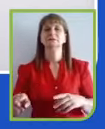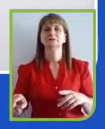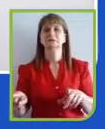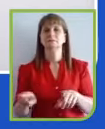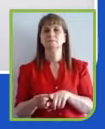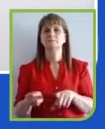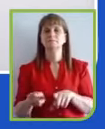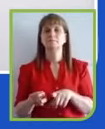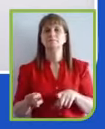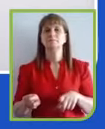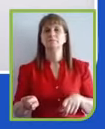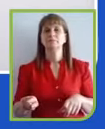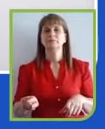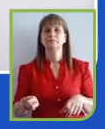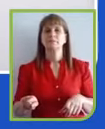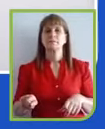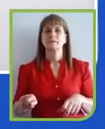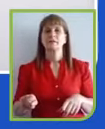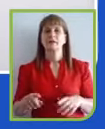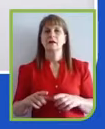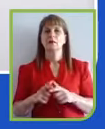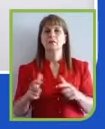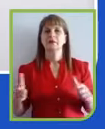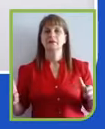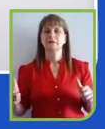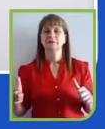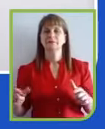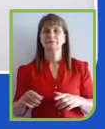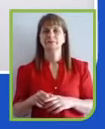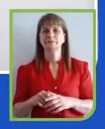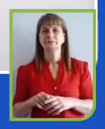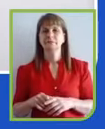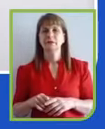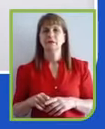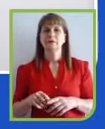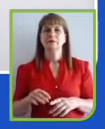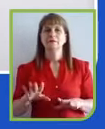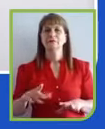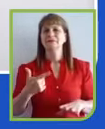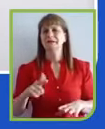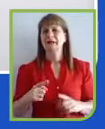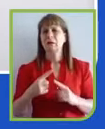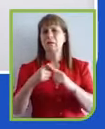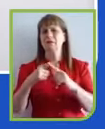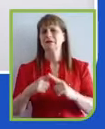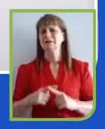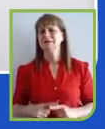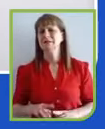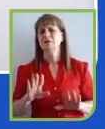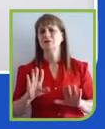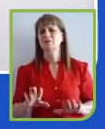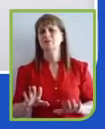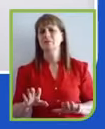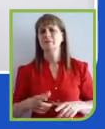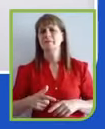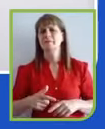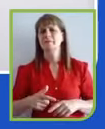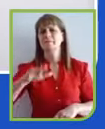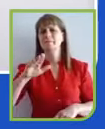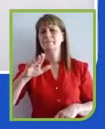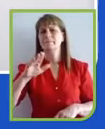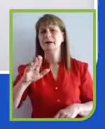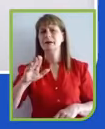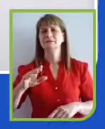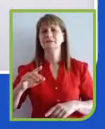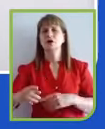E mesmo competição, menos competição e mais cooperação na construção de respostas para os